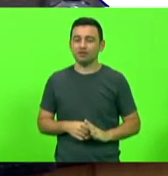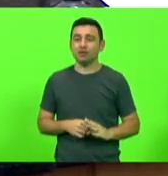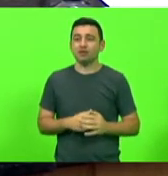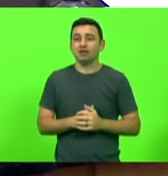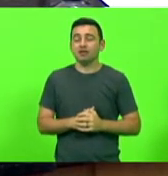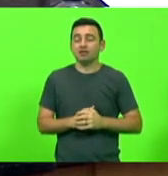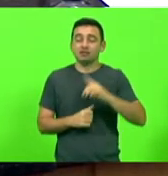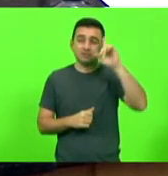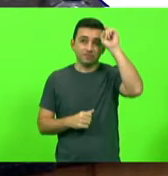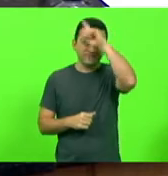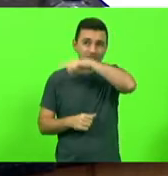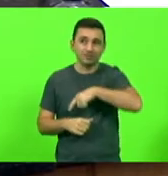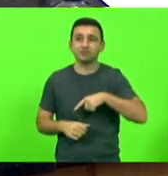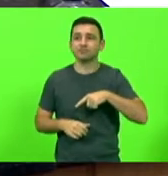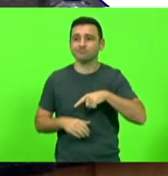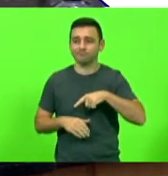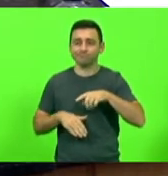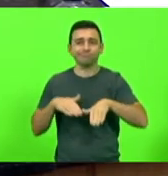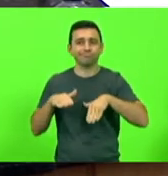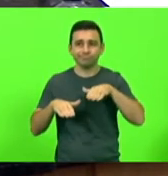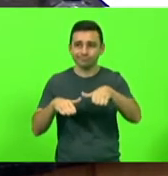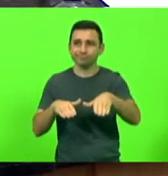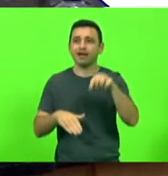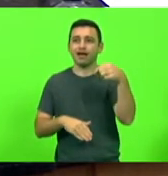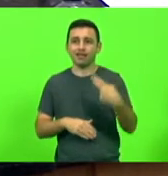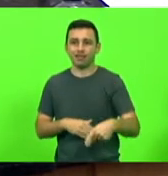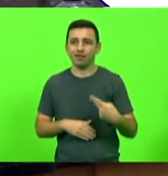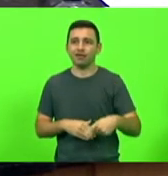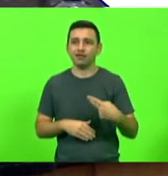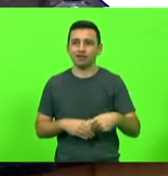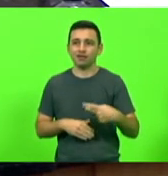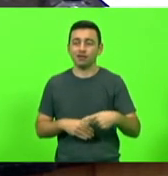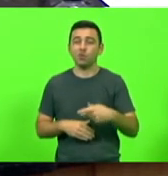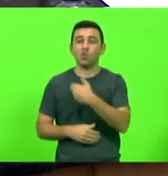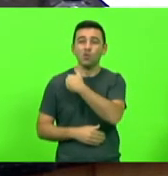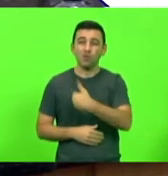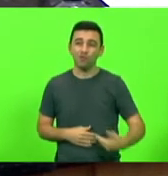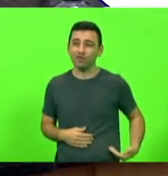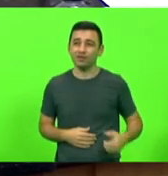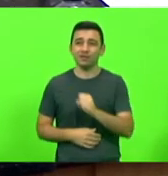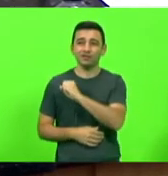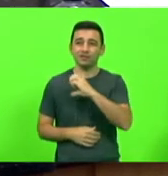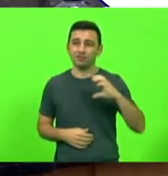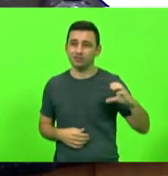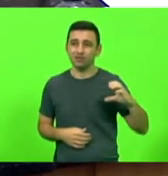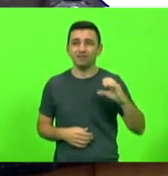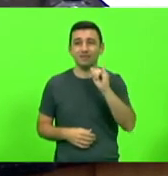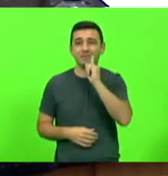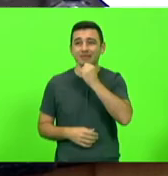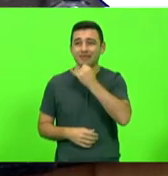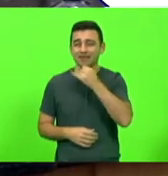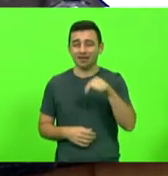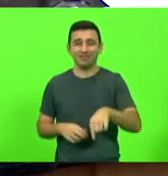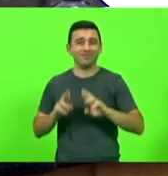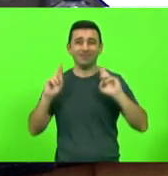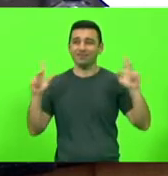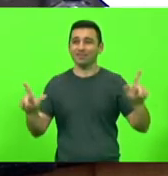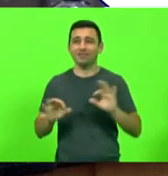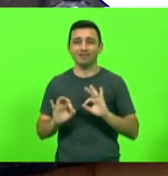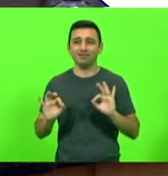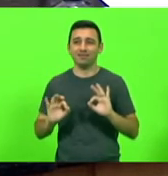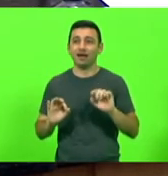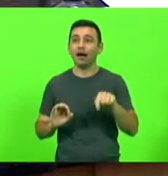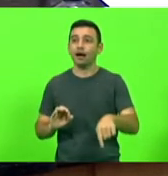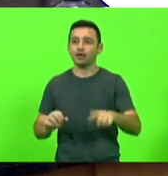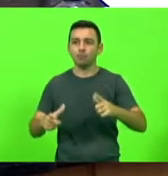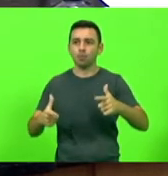caminhar. E o Estado de Santa Catarina, infelizmente, o governo de Santa Catarina não é diferente. Ele cada vez é maior